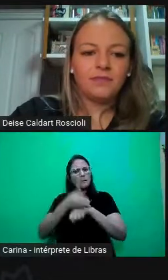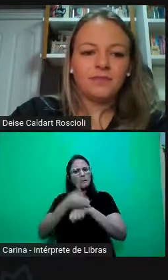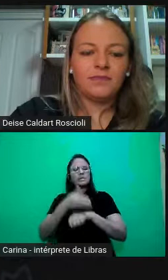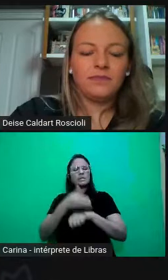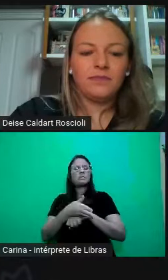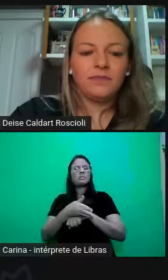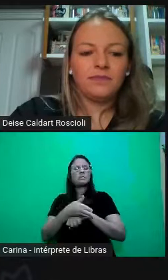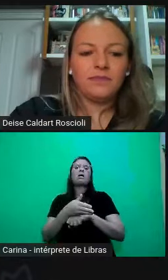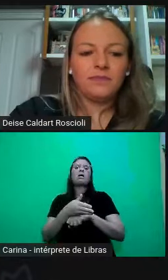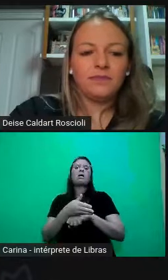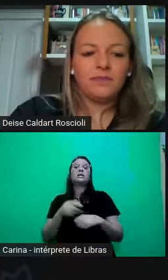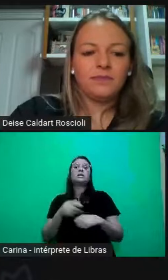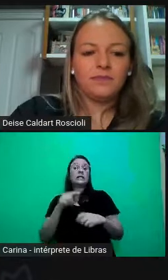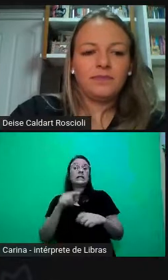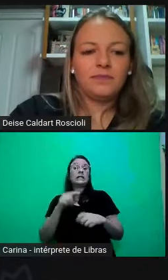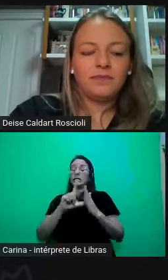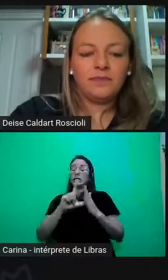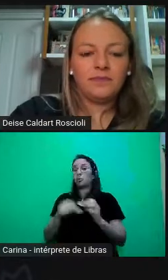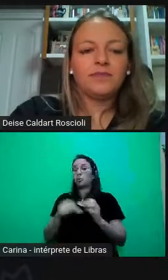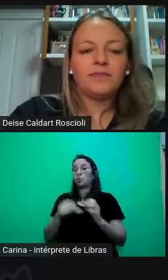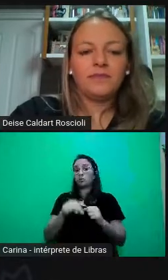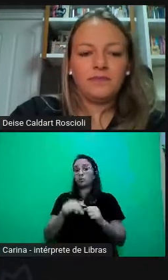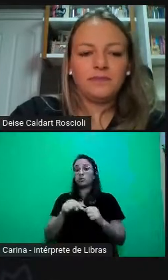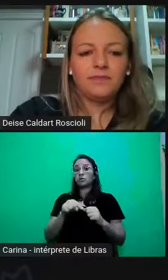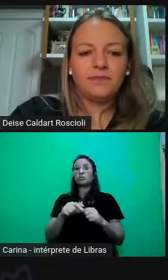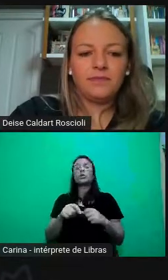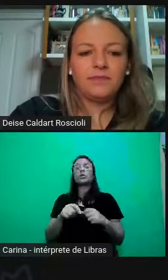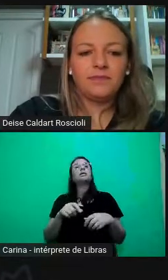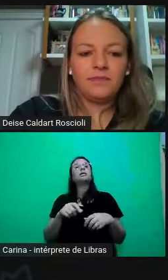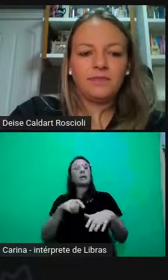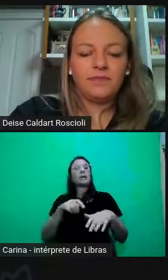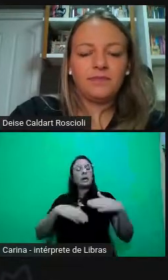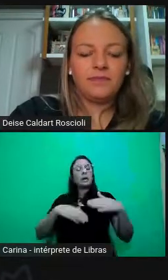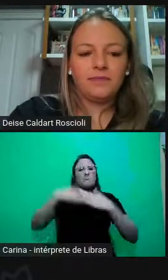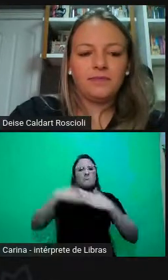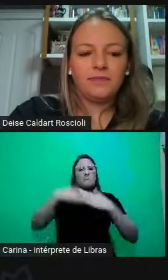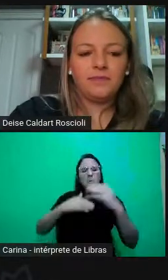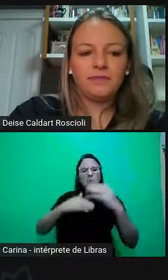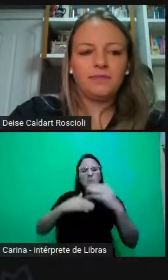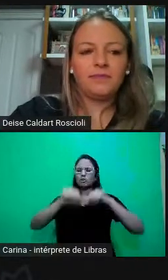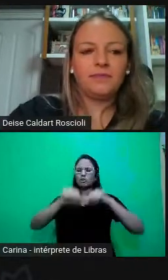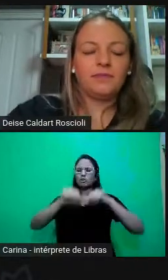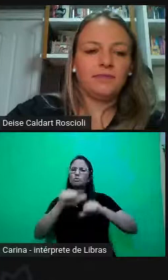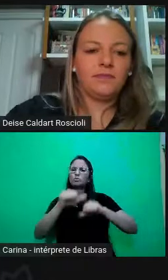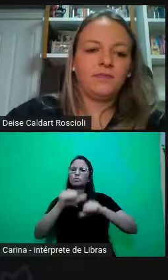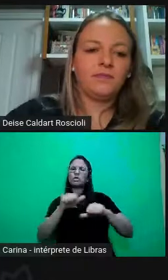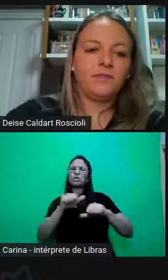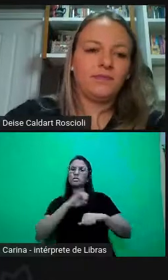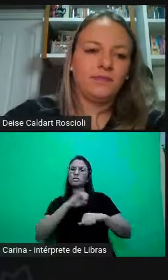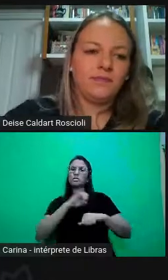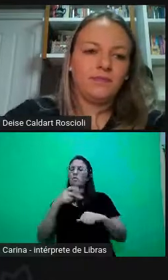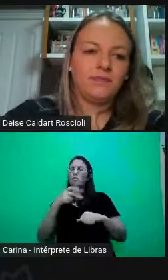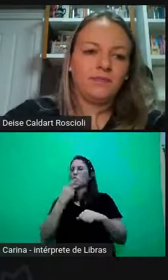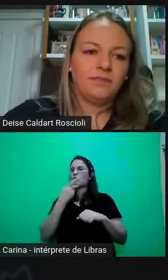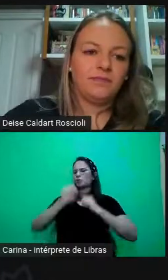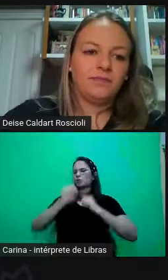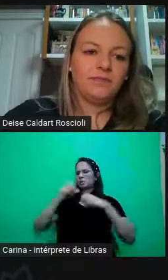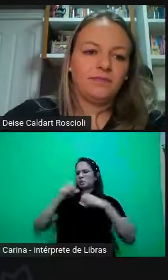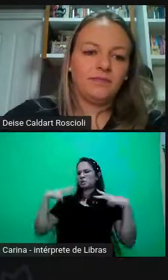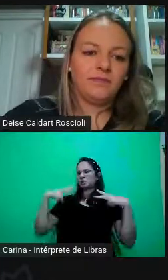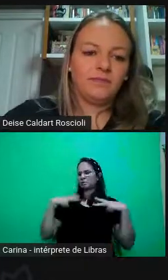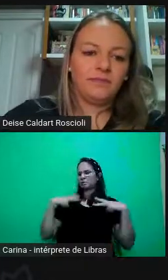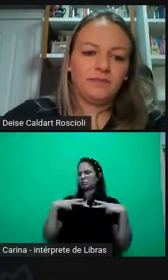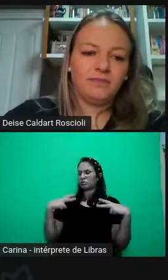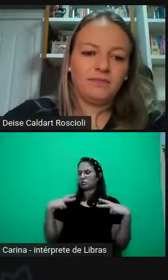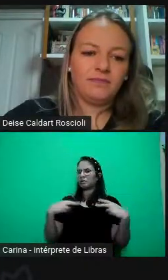disso, ser a gente de mudança. E, quando a gente fala de empresa privada, a gente está falando basicamente de posições